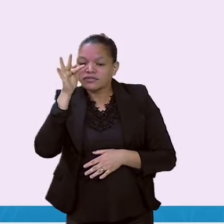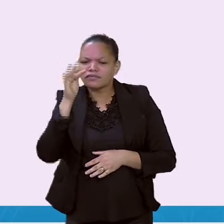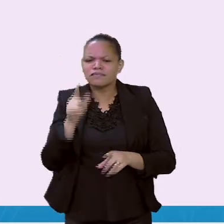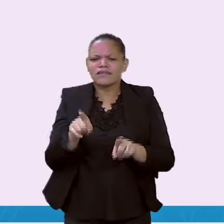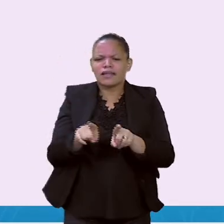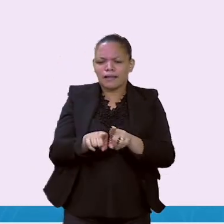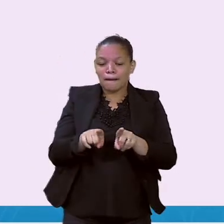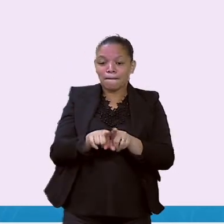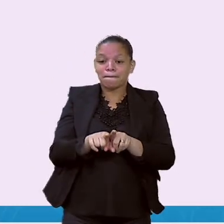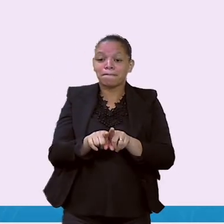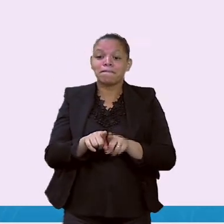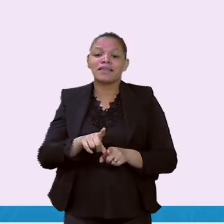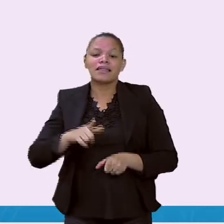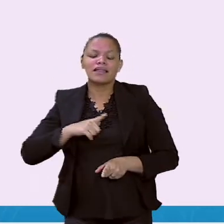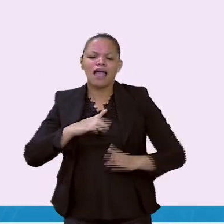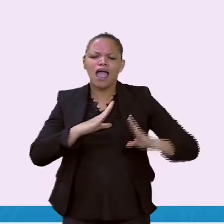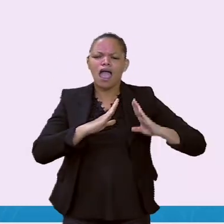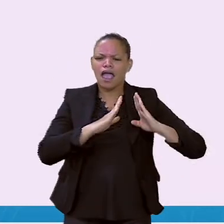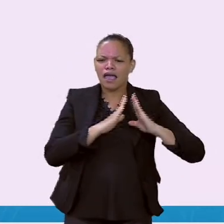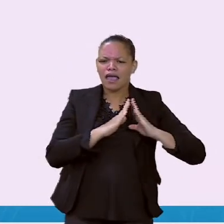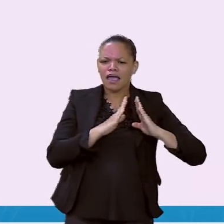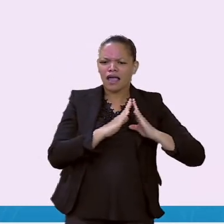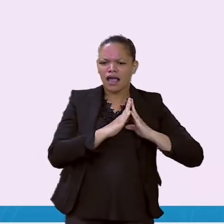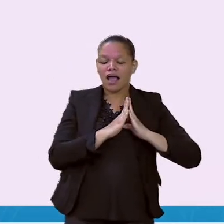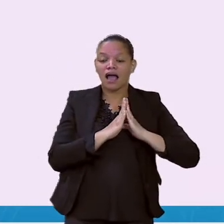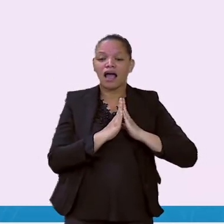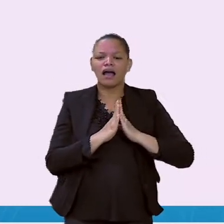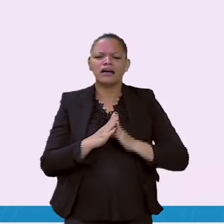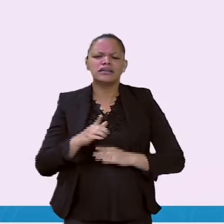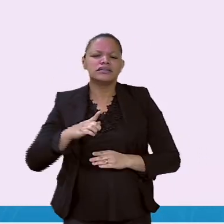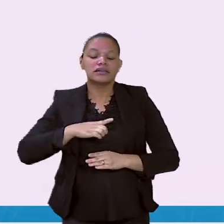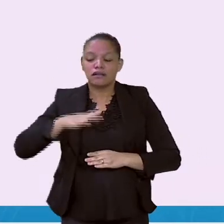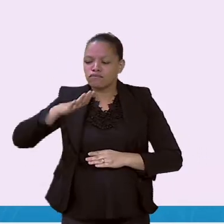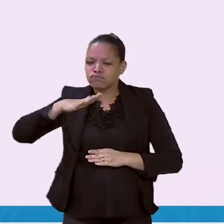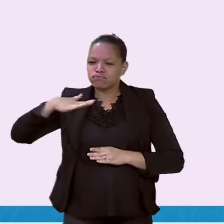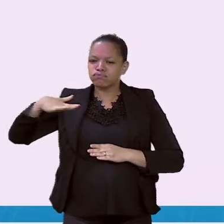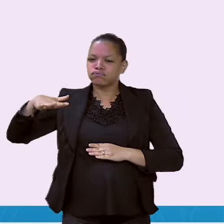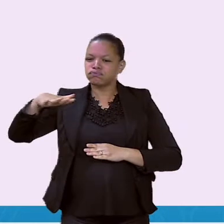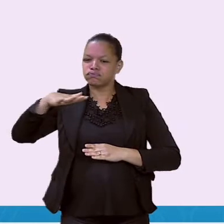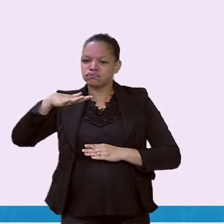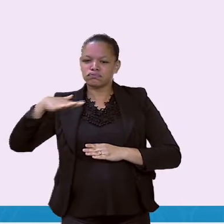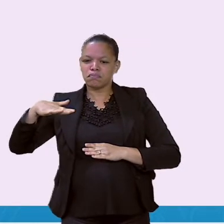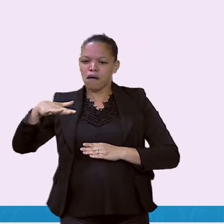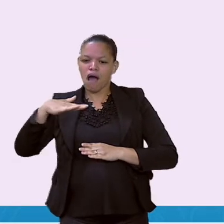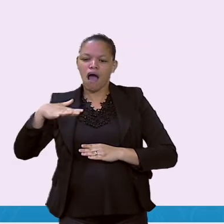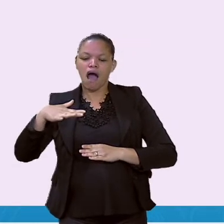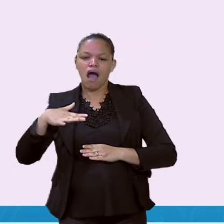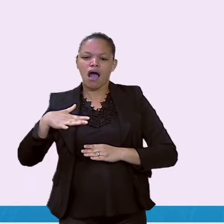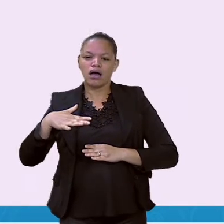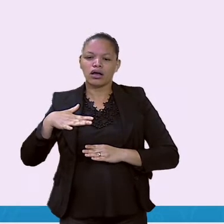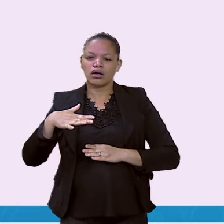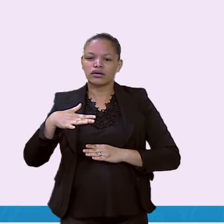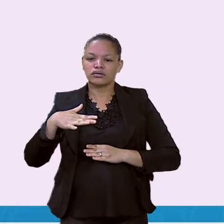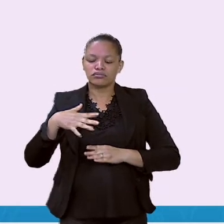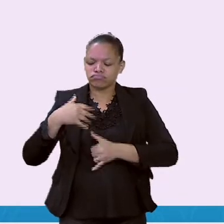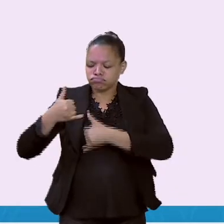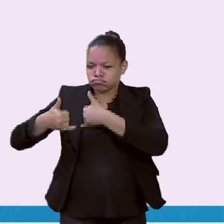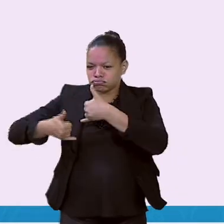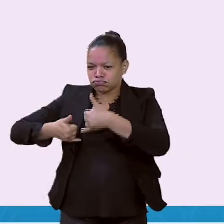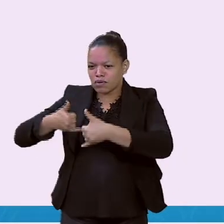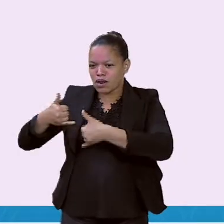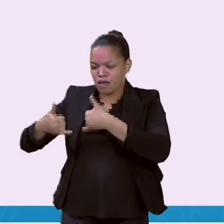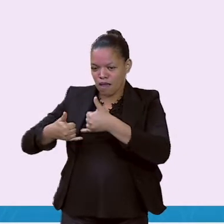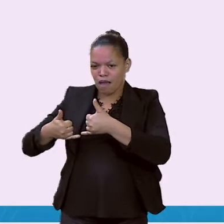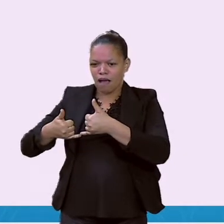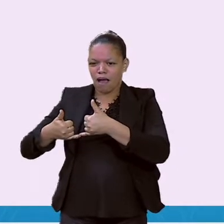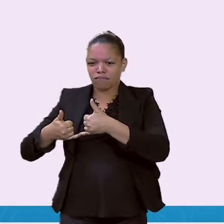fundos, que se chama quintal, como a casa do Catapimba. As luzes da minha